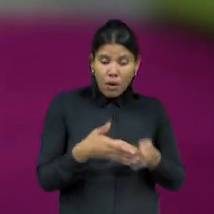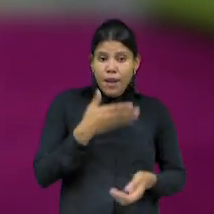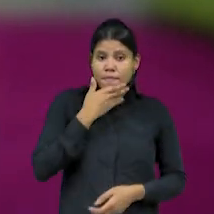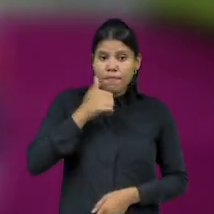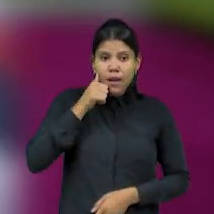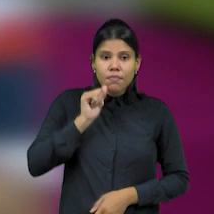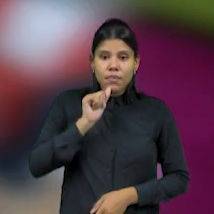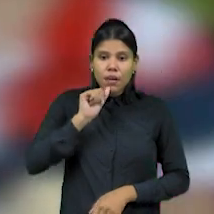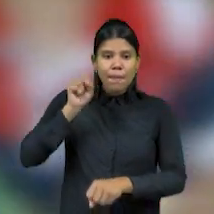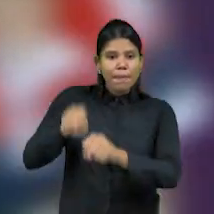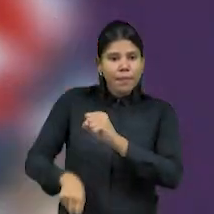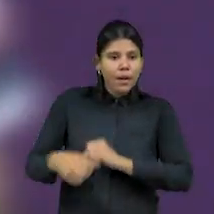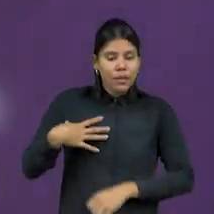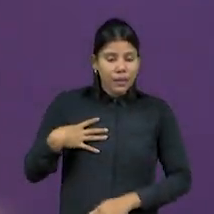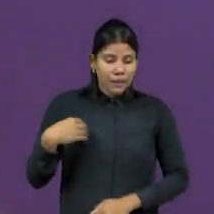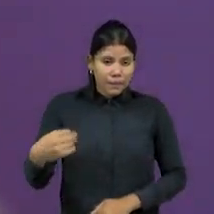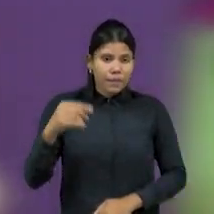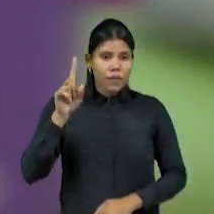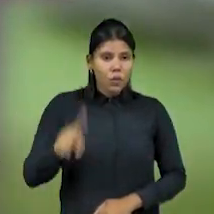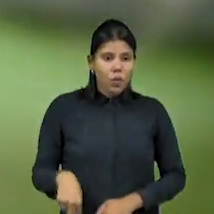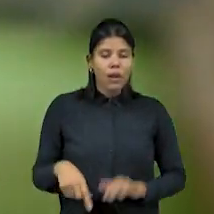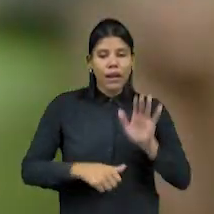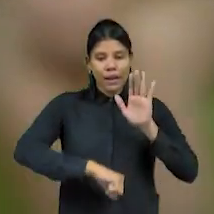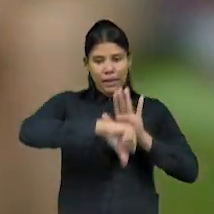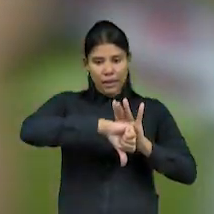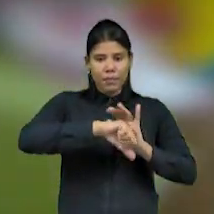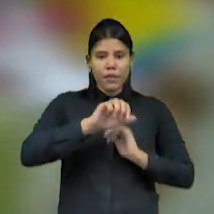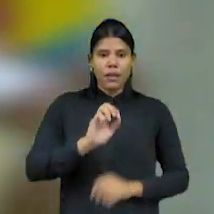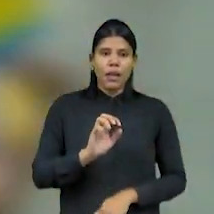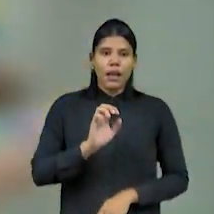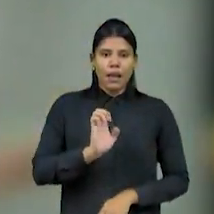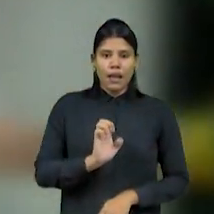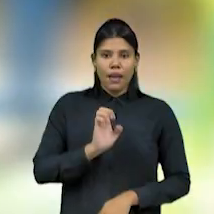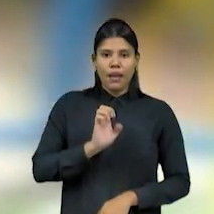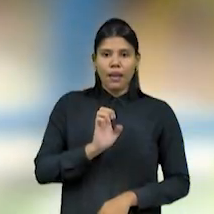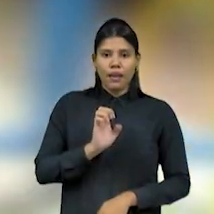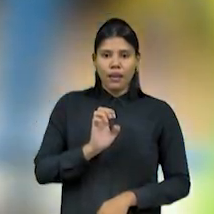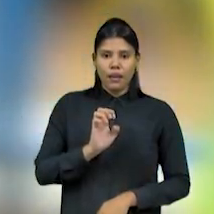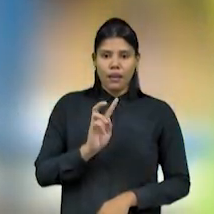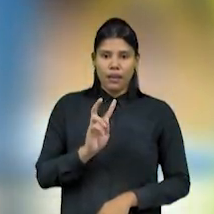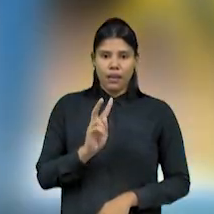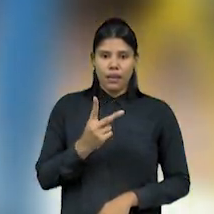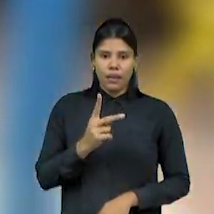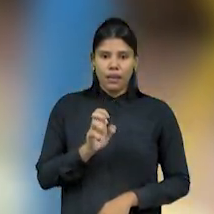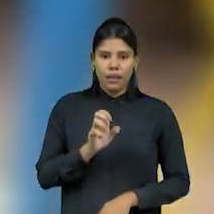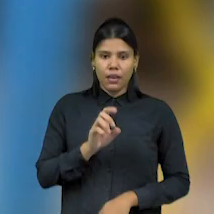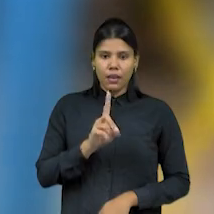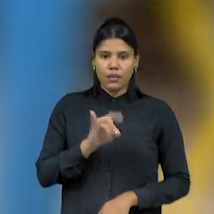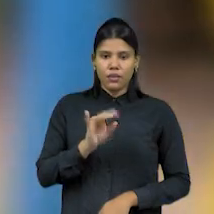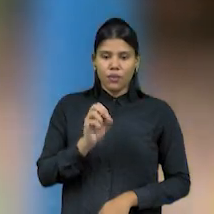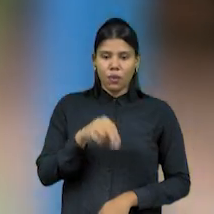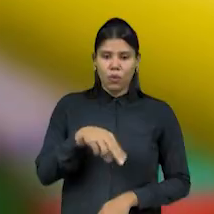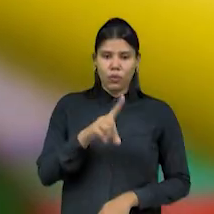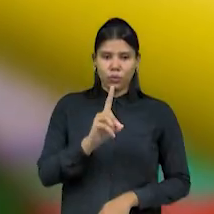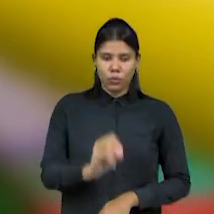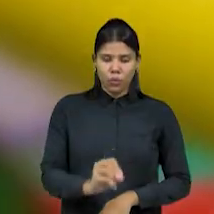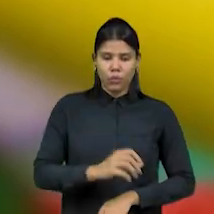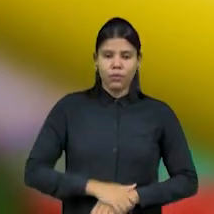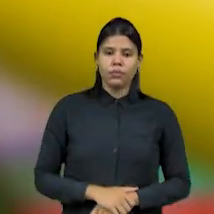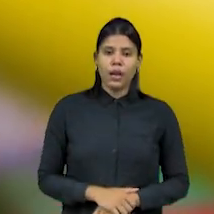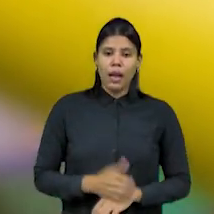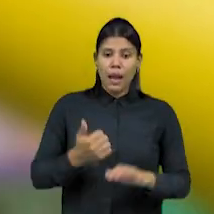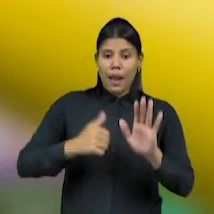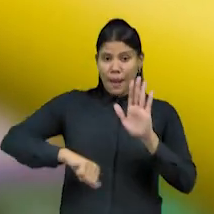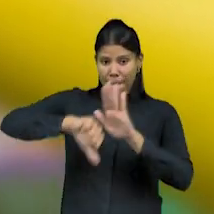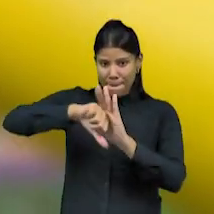aprovado agrava a punição para o assassinato de menores de 14 anos. Pelo Código Penal Brasileiro, a pena para os casos